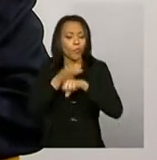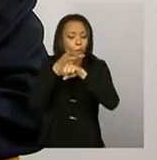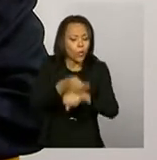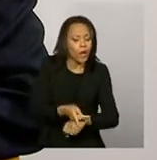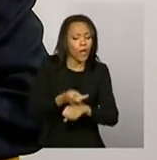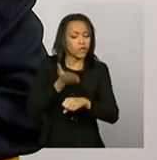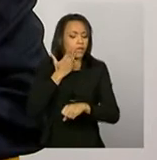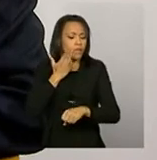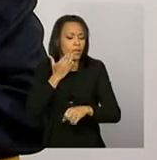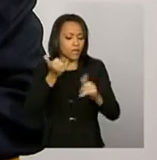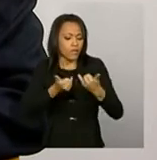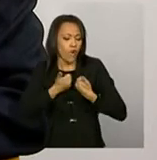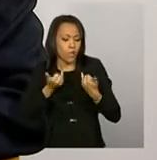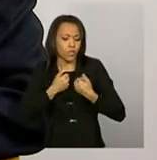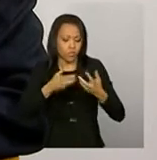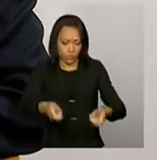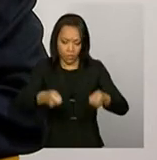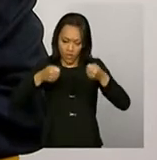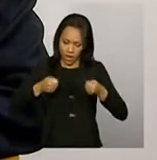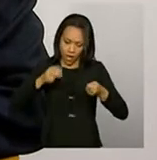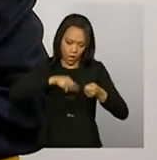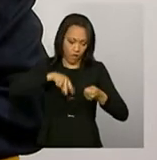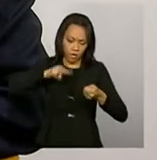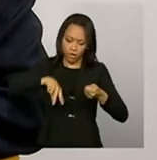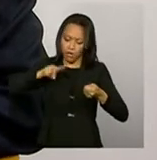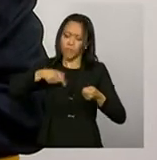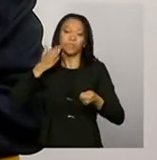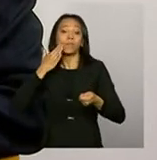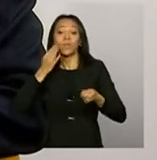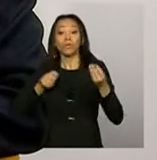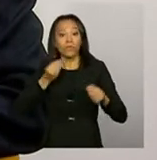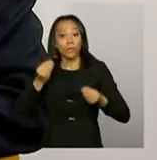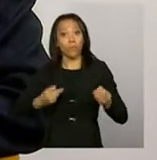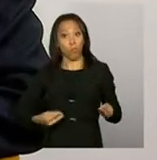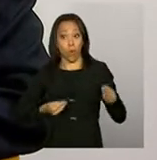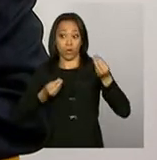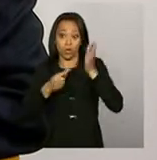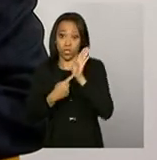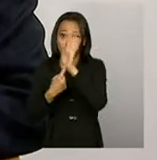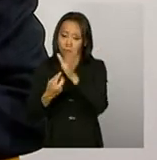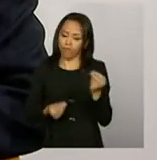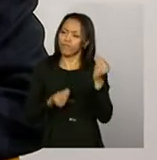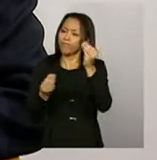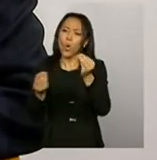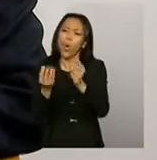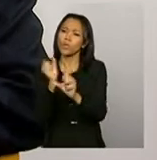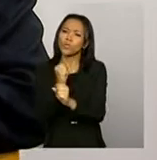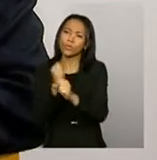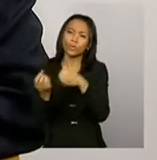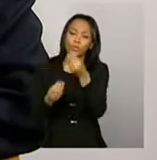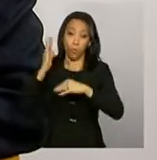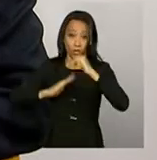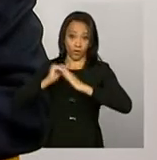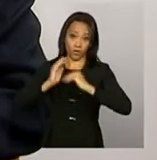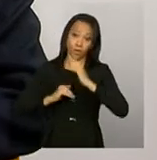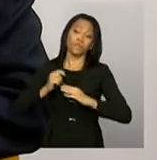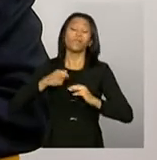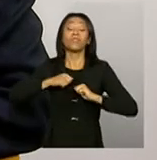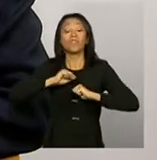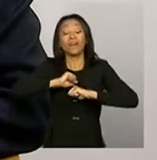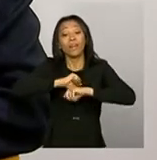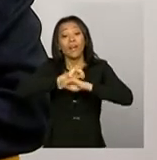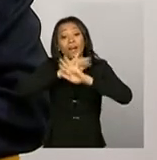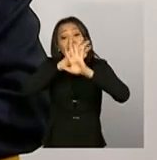caderno, essas instruções operacionais, mostrar para a área de contabilidade. Vai facilitar a compreensão dessa